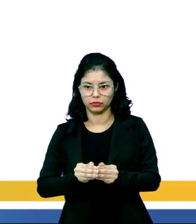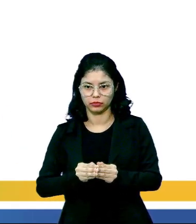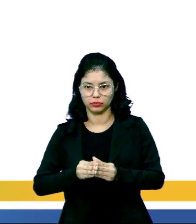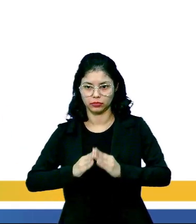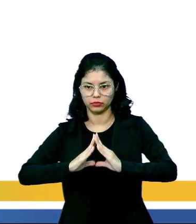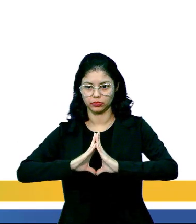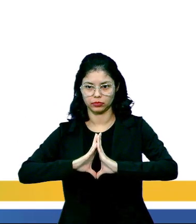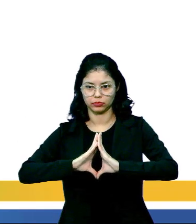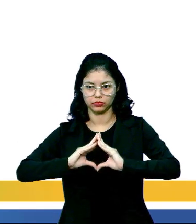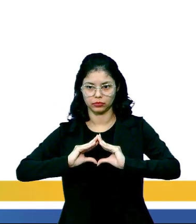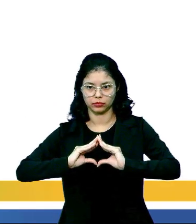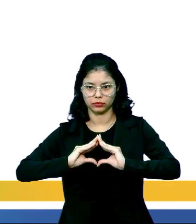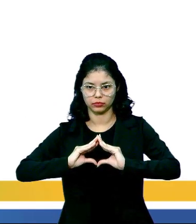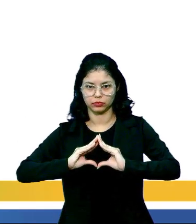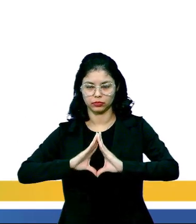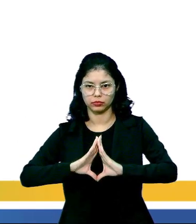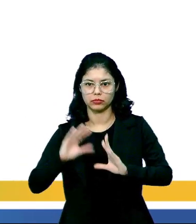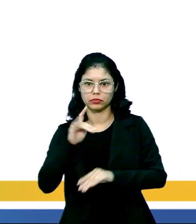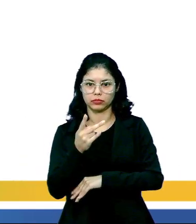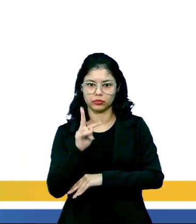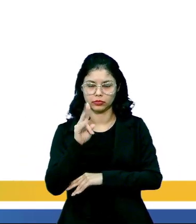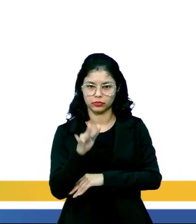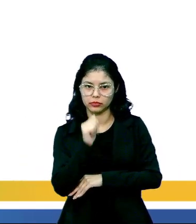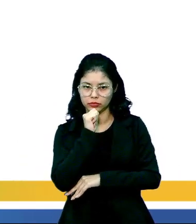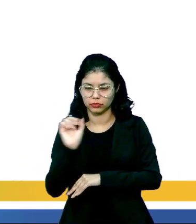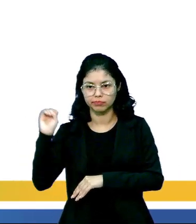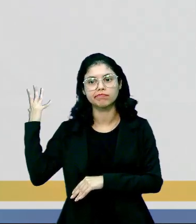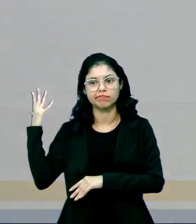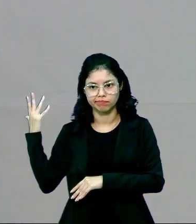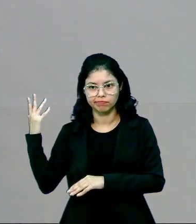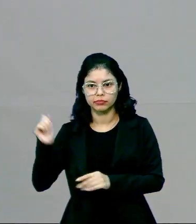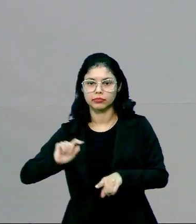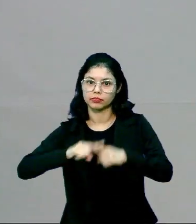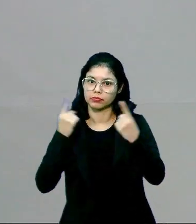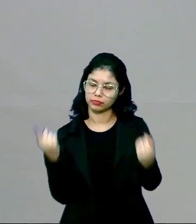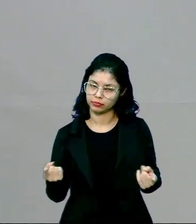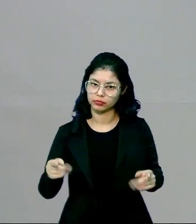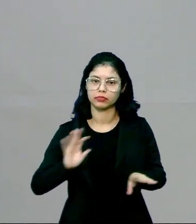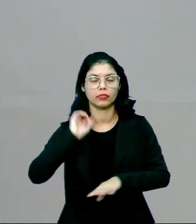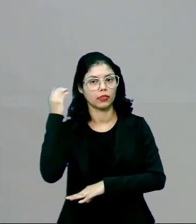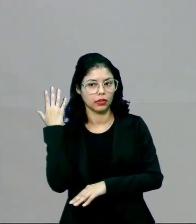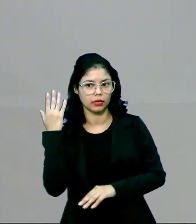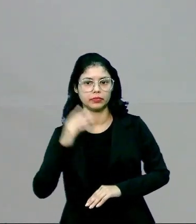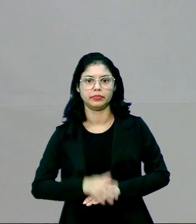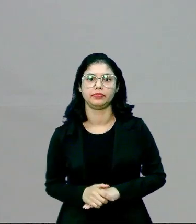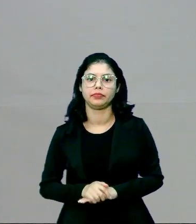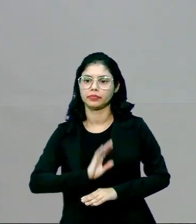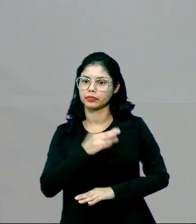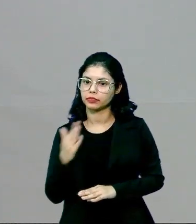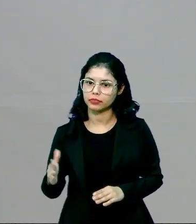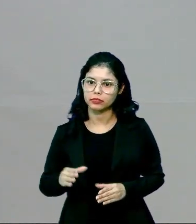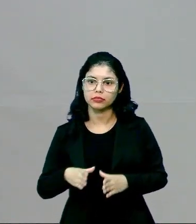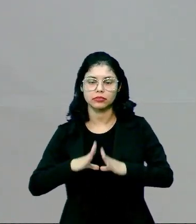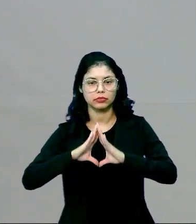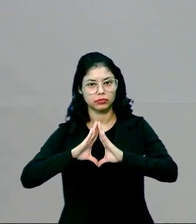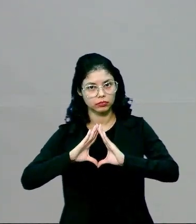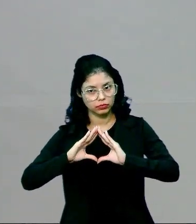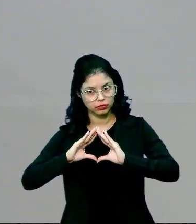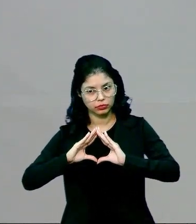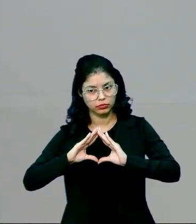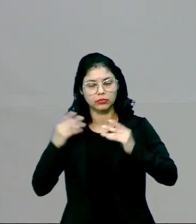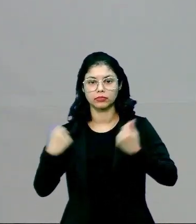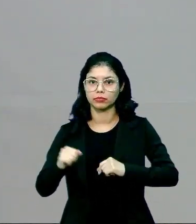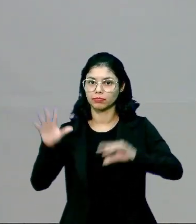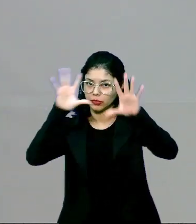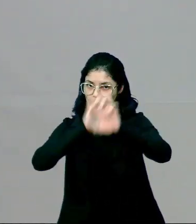aí hipotônico, tá certo? Então, porém, tem aquele caso. Quando ela está aberta, ela